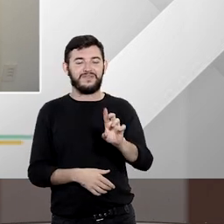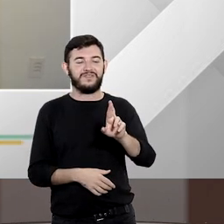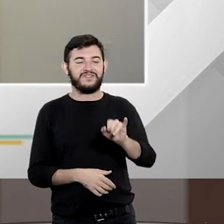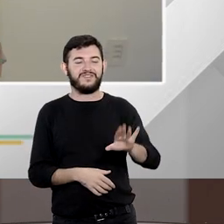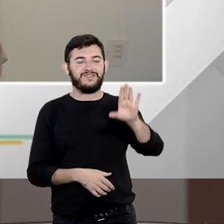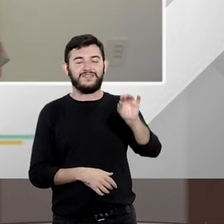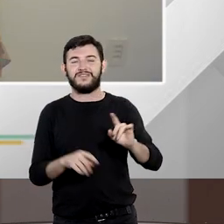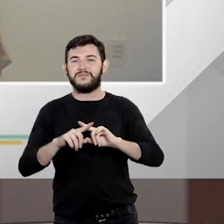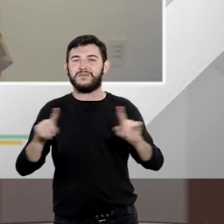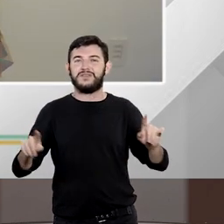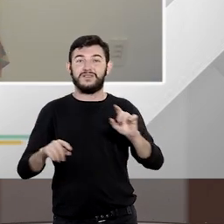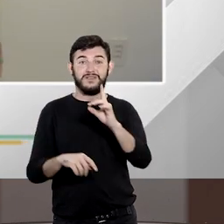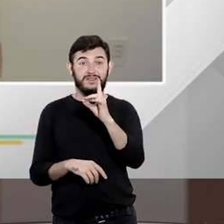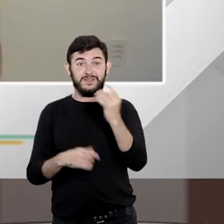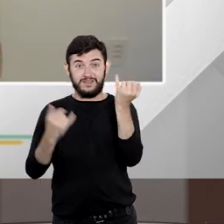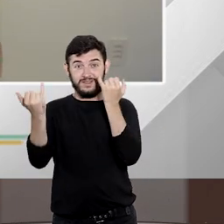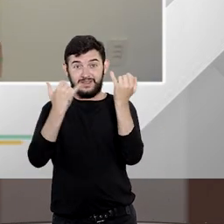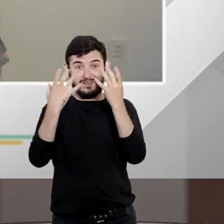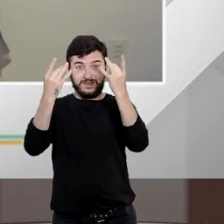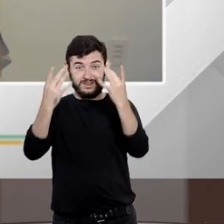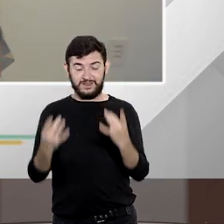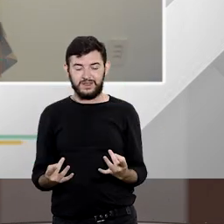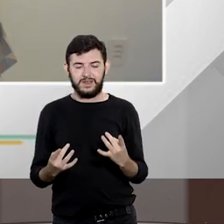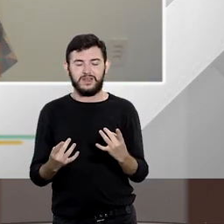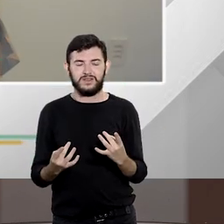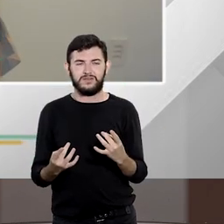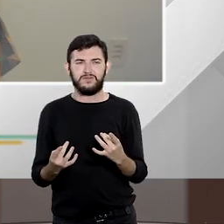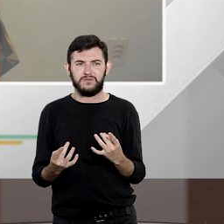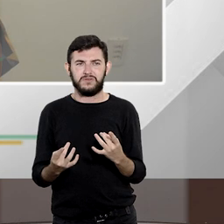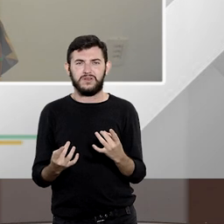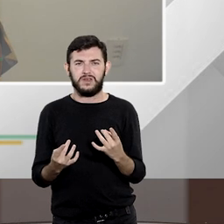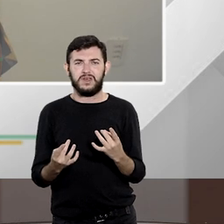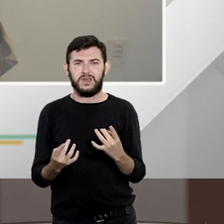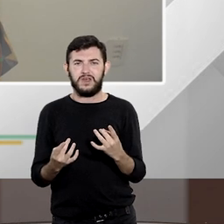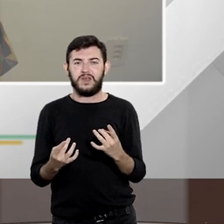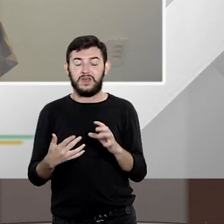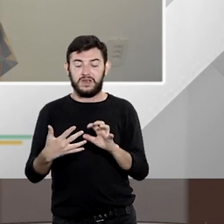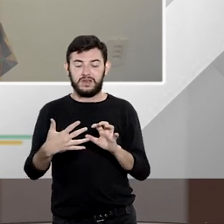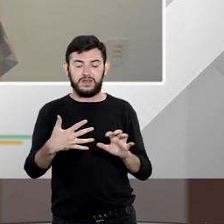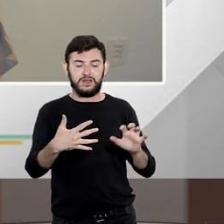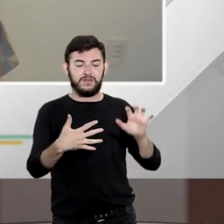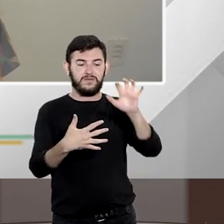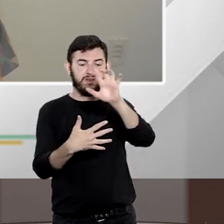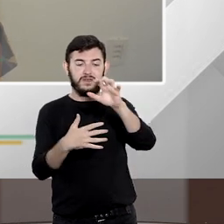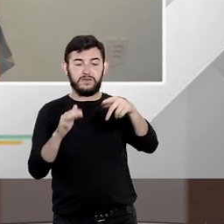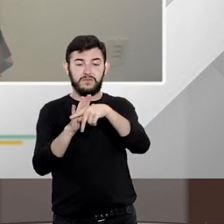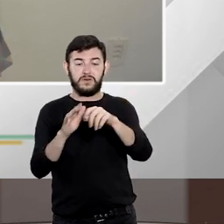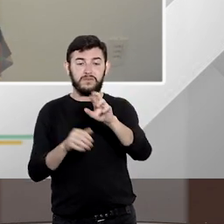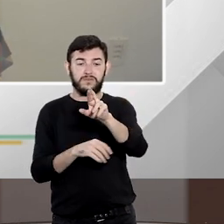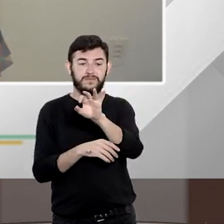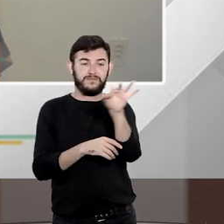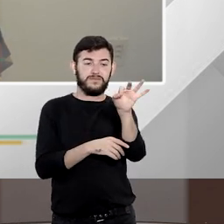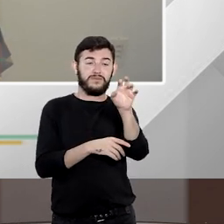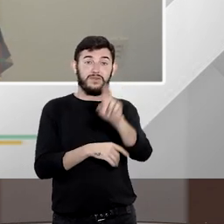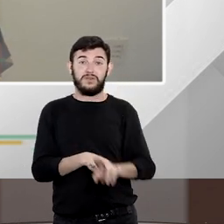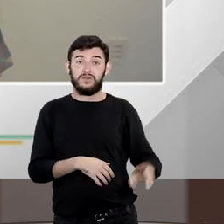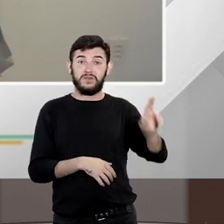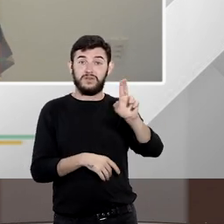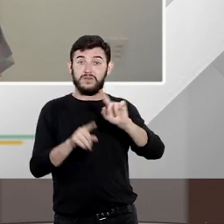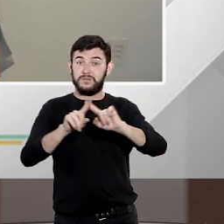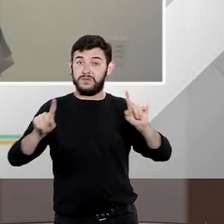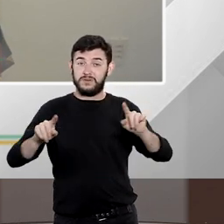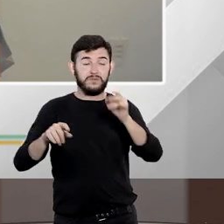dados contidos do registro de procedimento fiscal eles são classificados como de uso privativo da receita que na verdade só